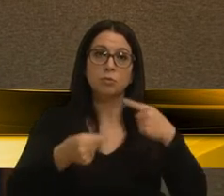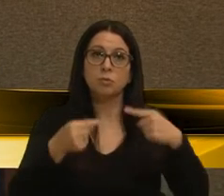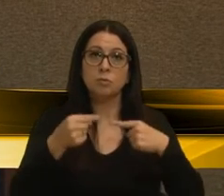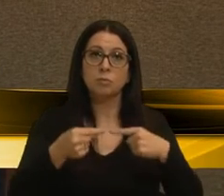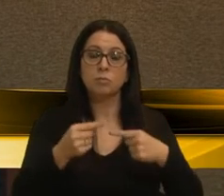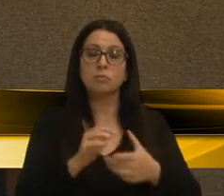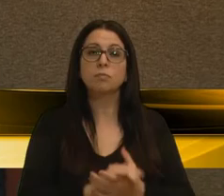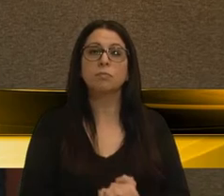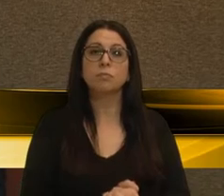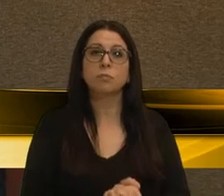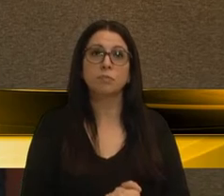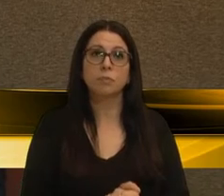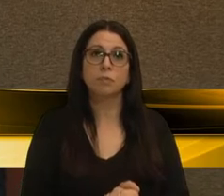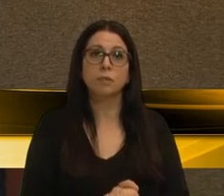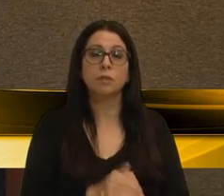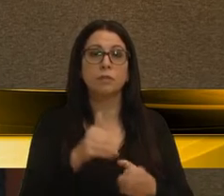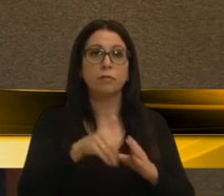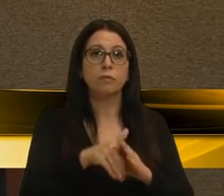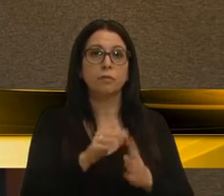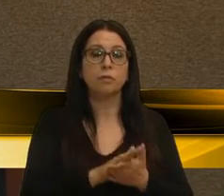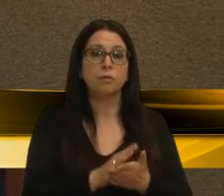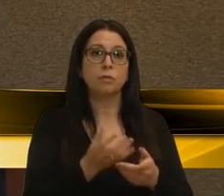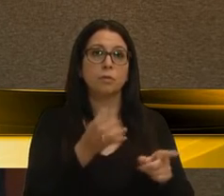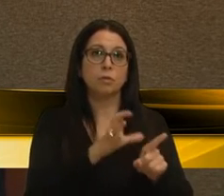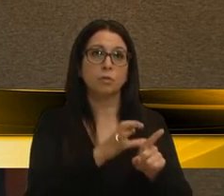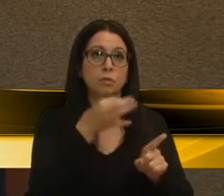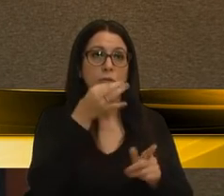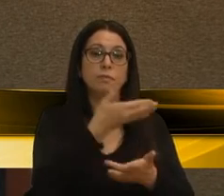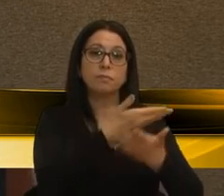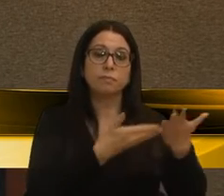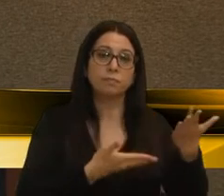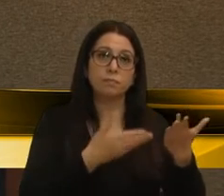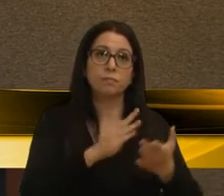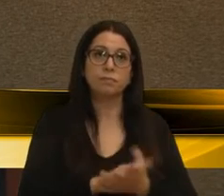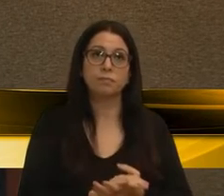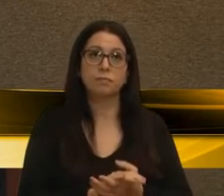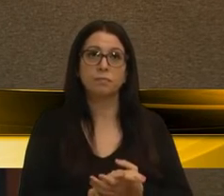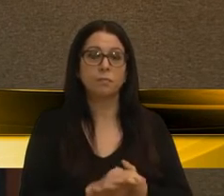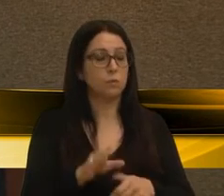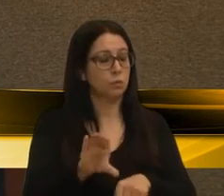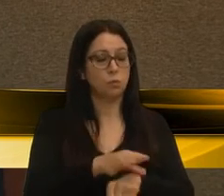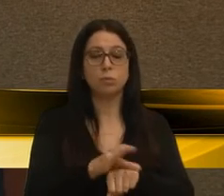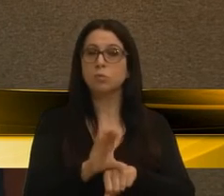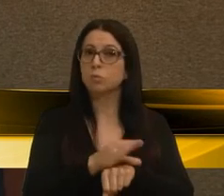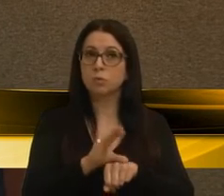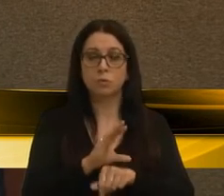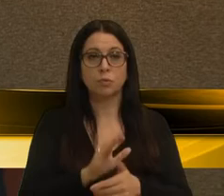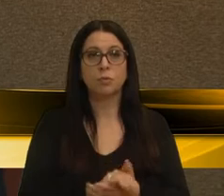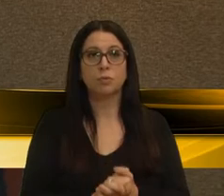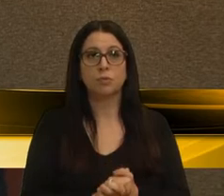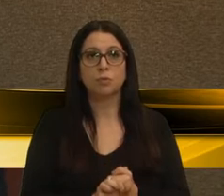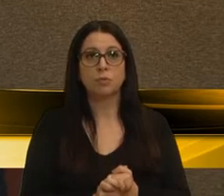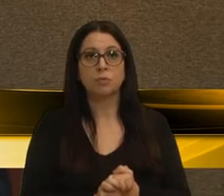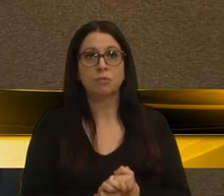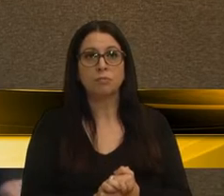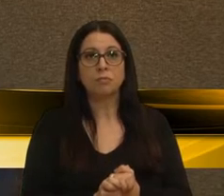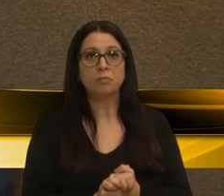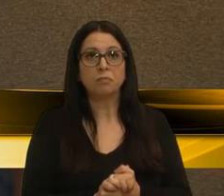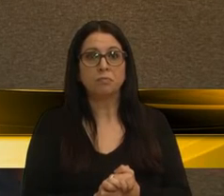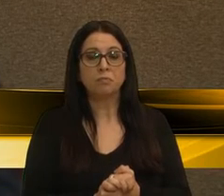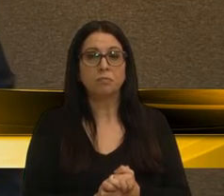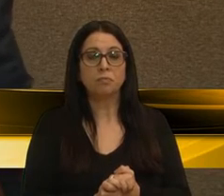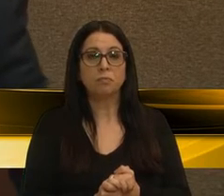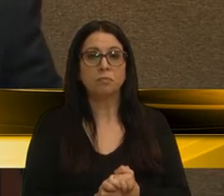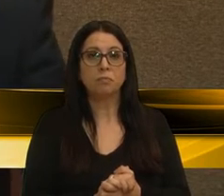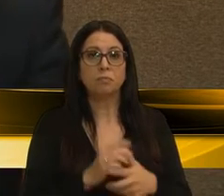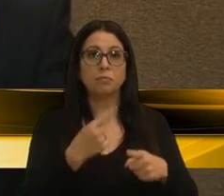esse debate. Eu votarei contrário, ao parecer, de inconstitucionalidade, até para que